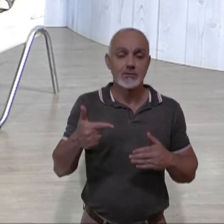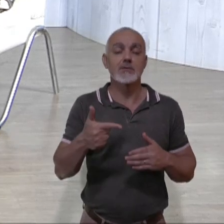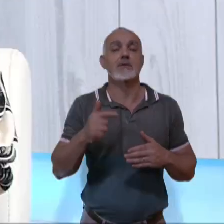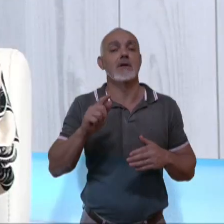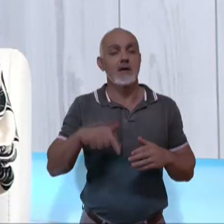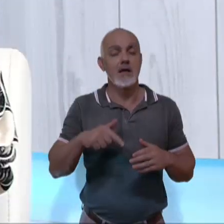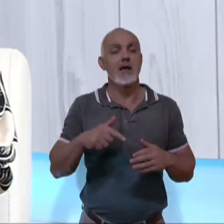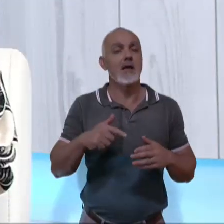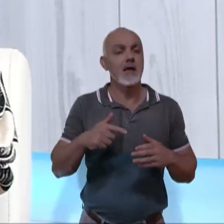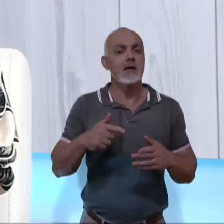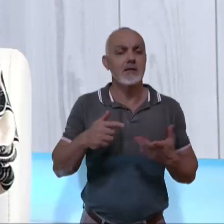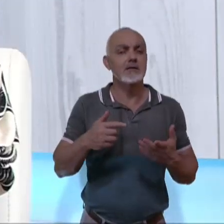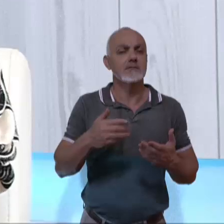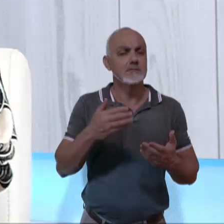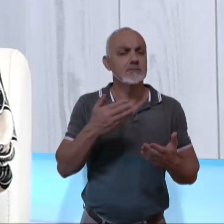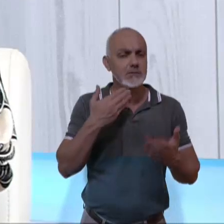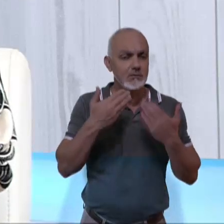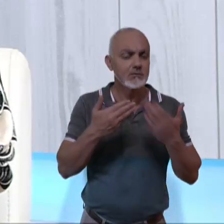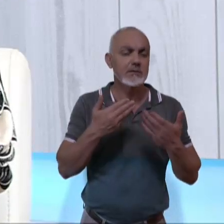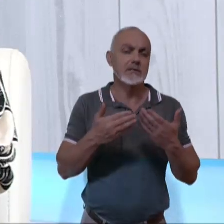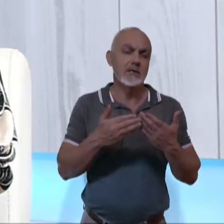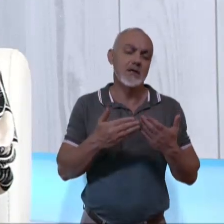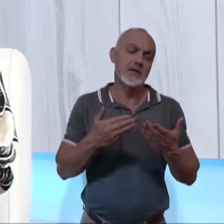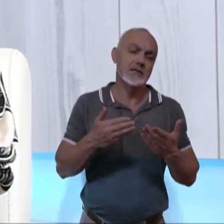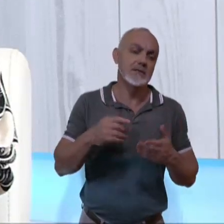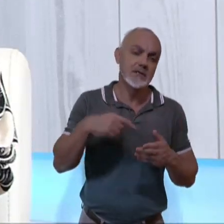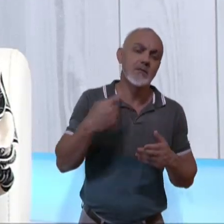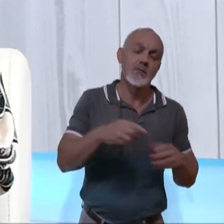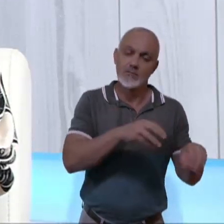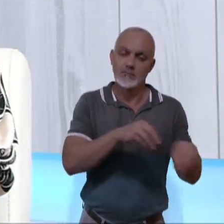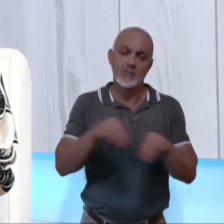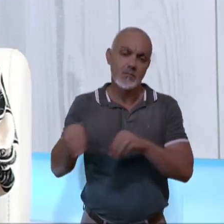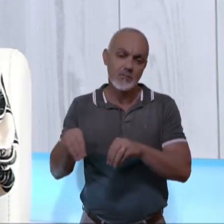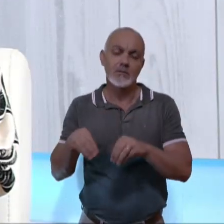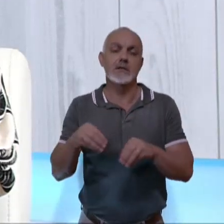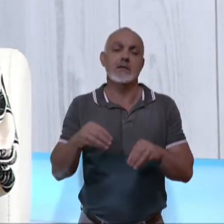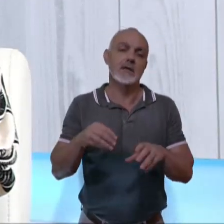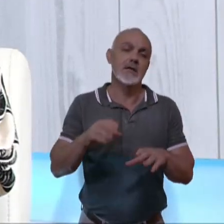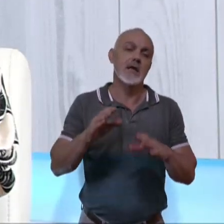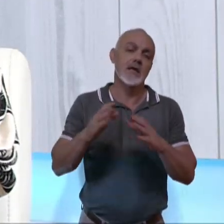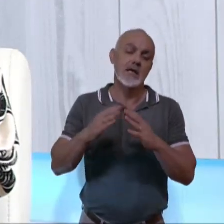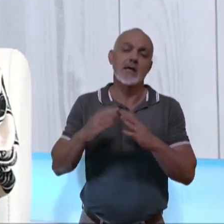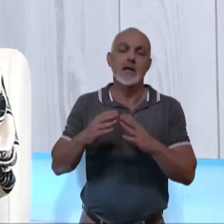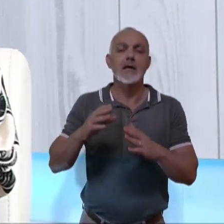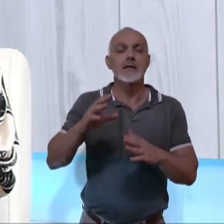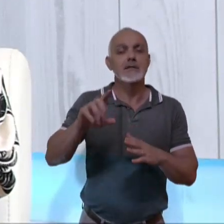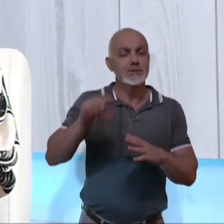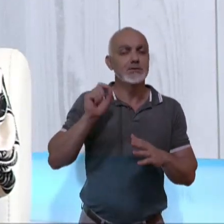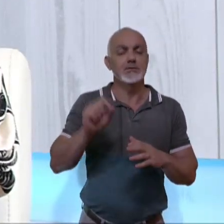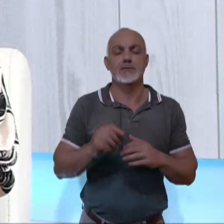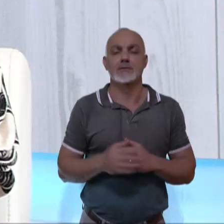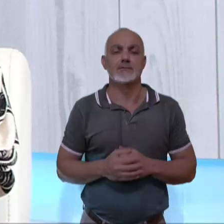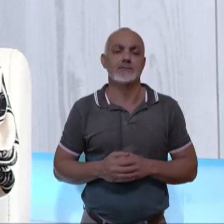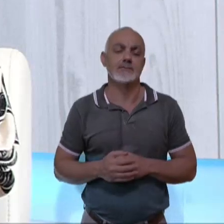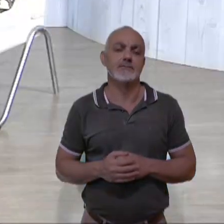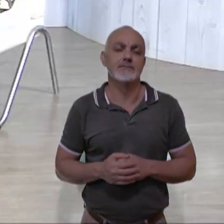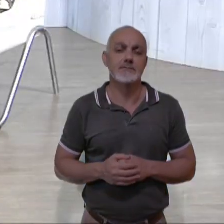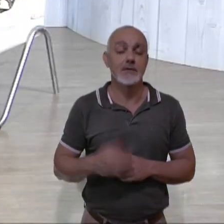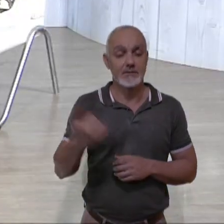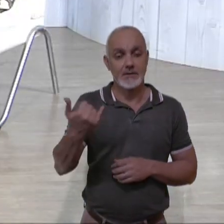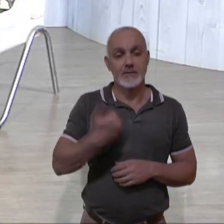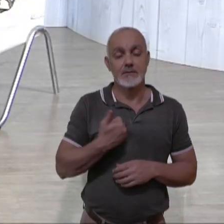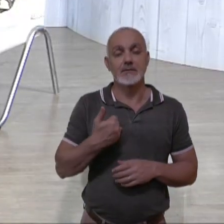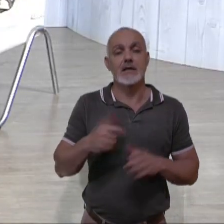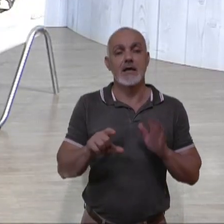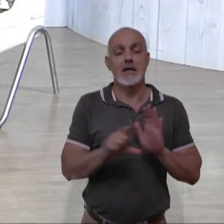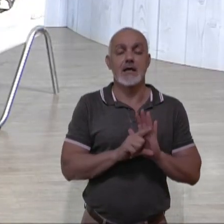ouvido e, provavelmente, ele vai mudar para a casa que ele escolher. Que ele escolher. Você me disse